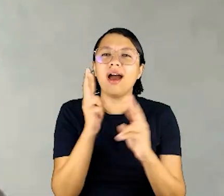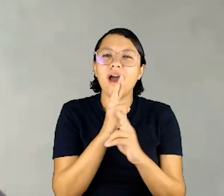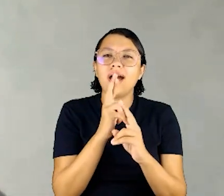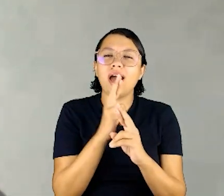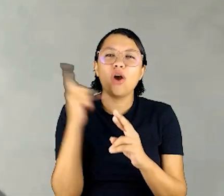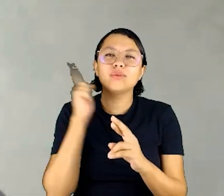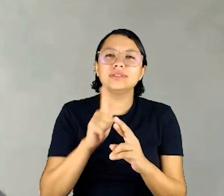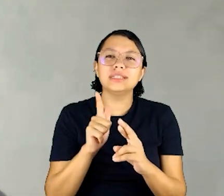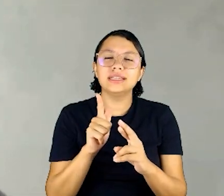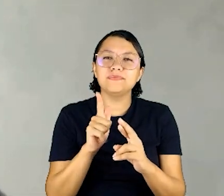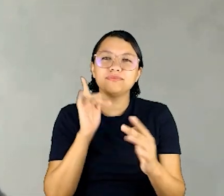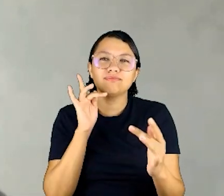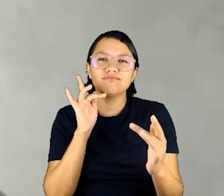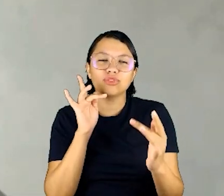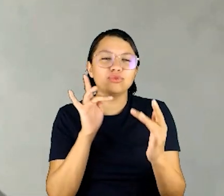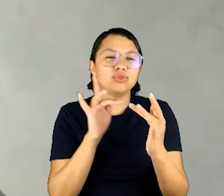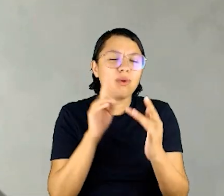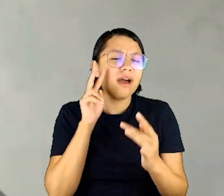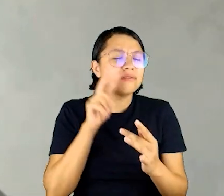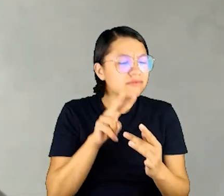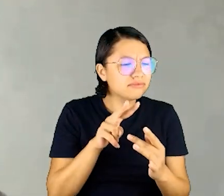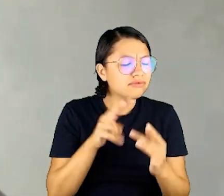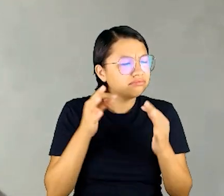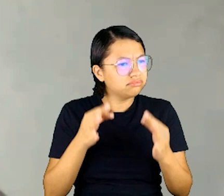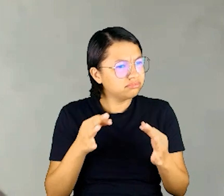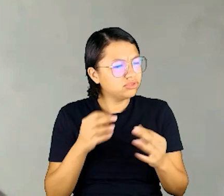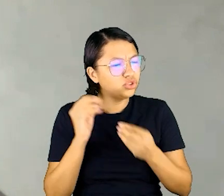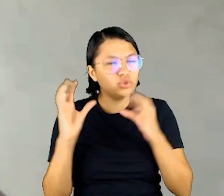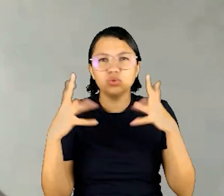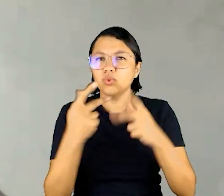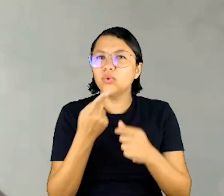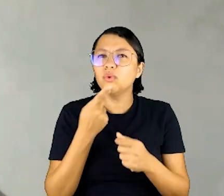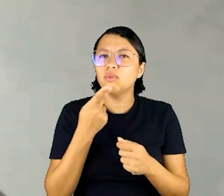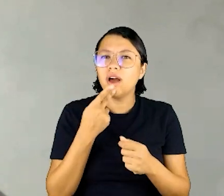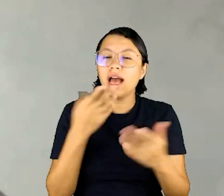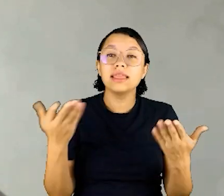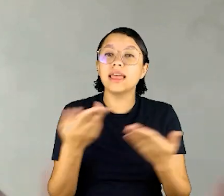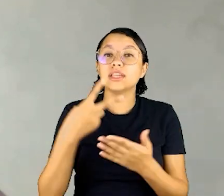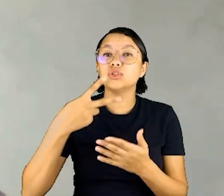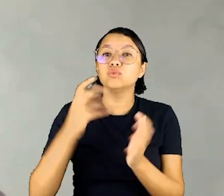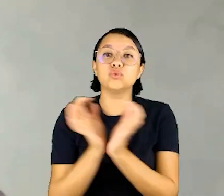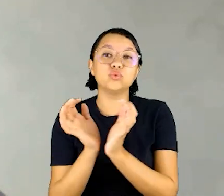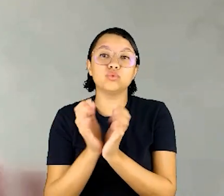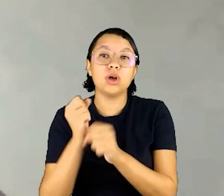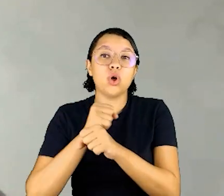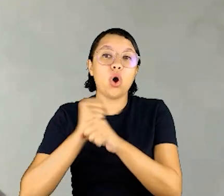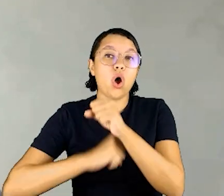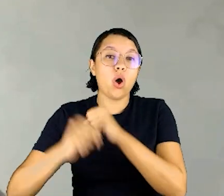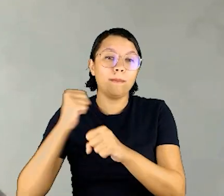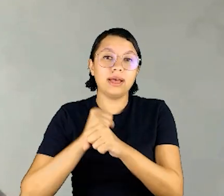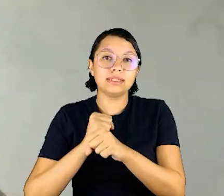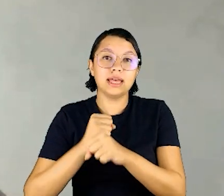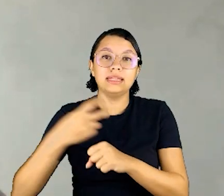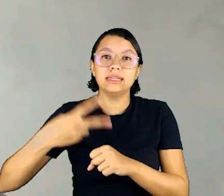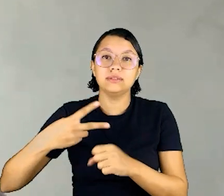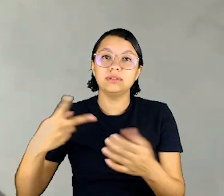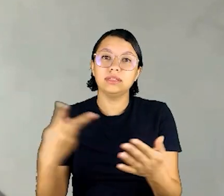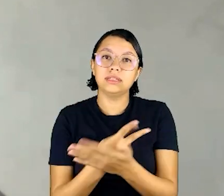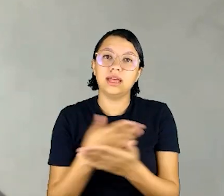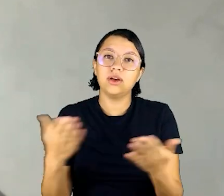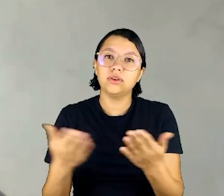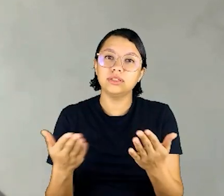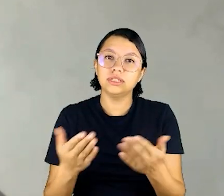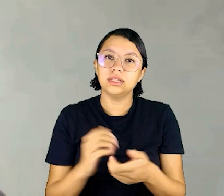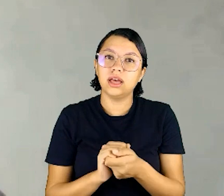uma questão mais palpável de tudo que a gente tem falado. E eu digo, nessas duas turmas que uma no ano passado e a segunda que está